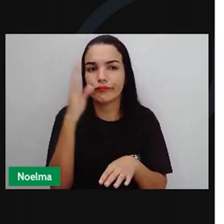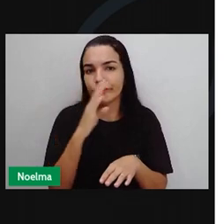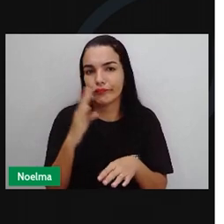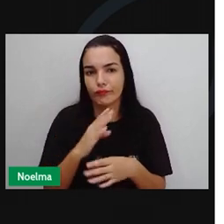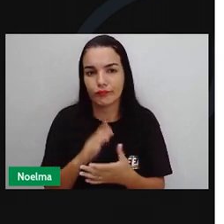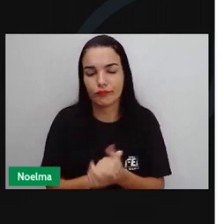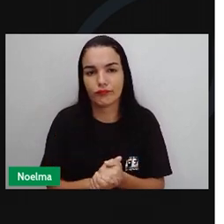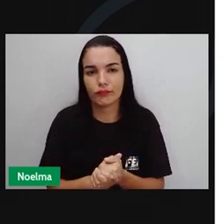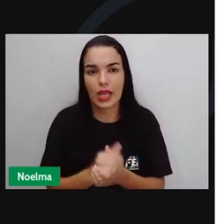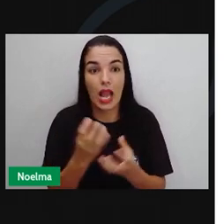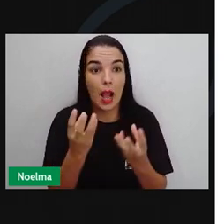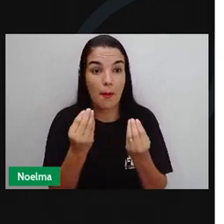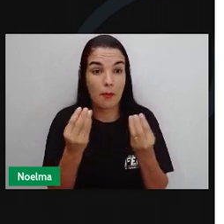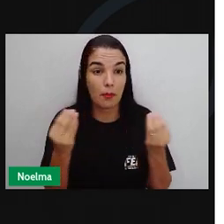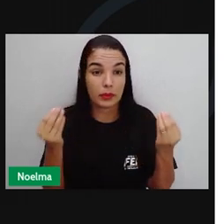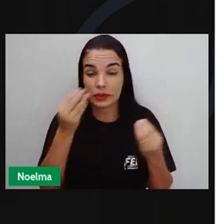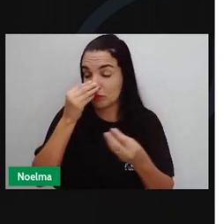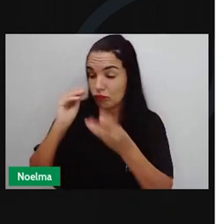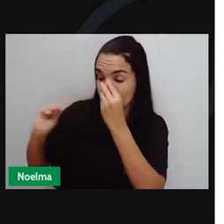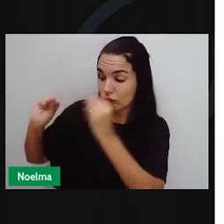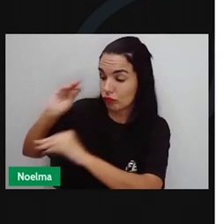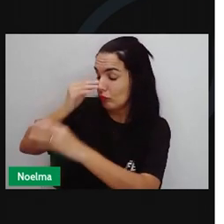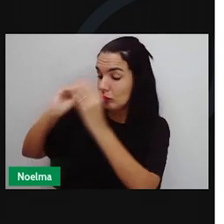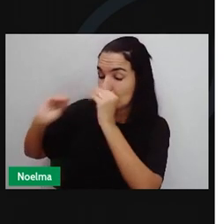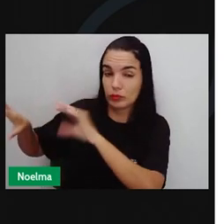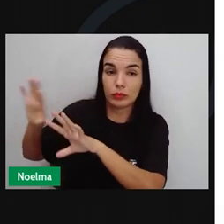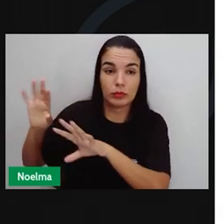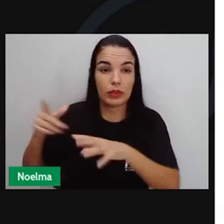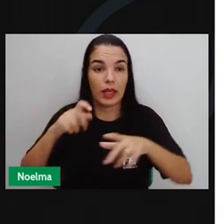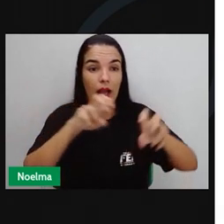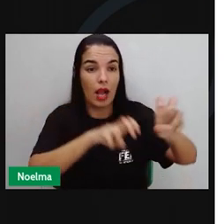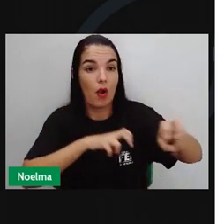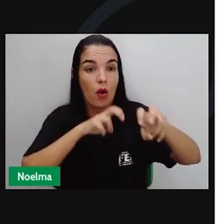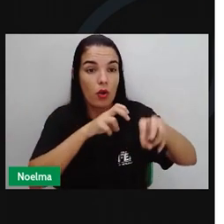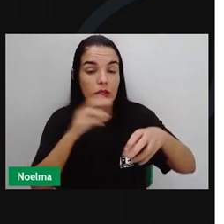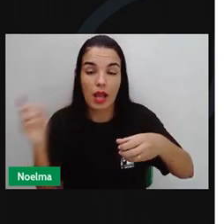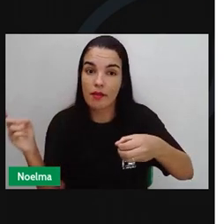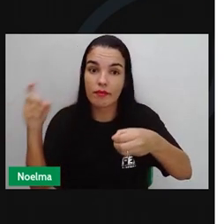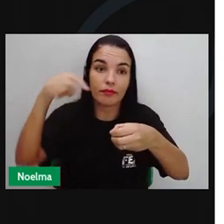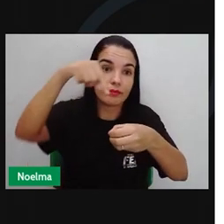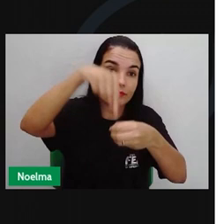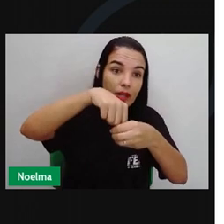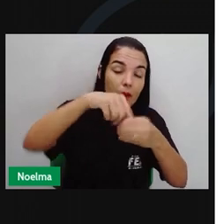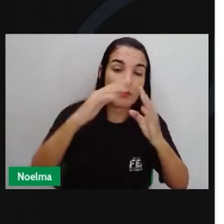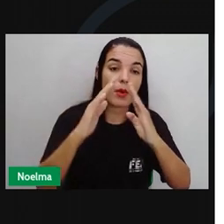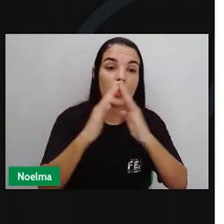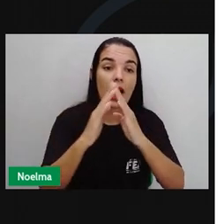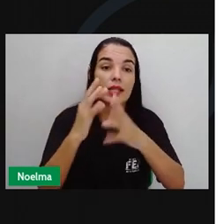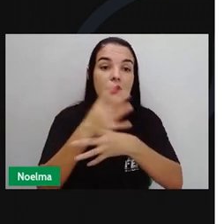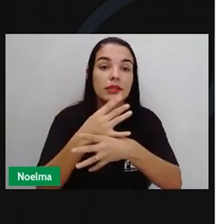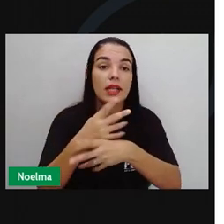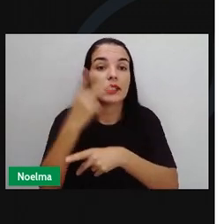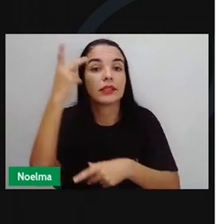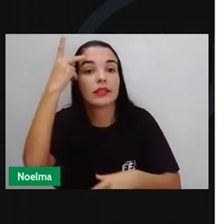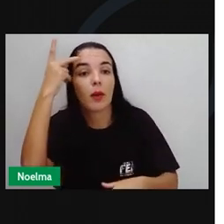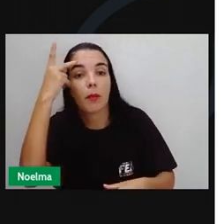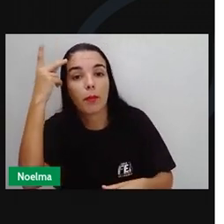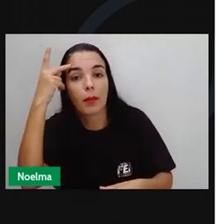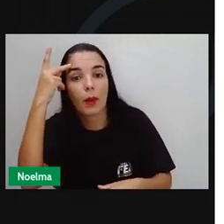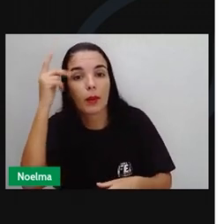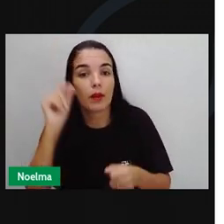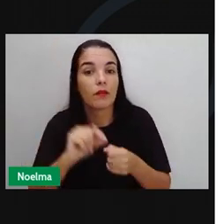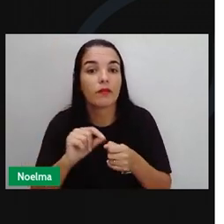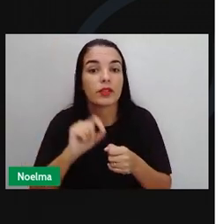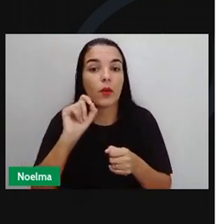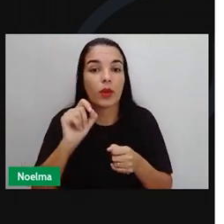Muitos abandonam as fazendas e vão morar na cidade de São Paulo onde passam a exercer outras atividades em